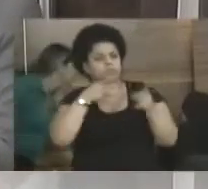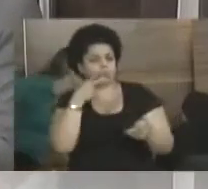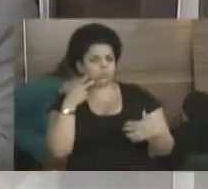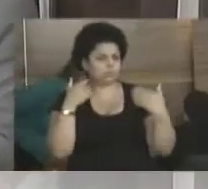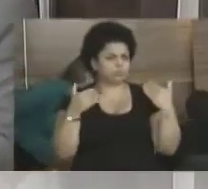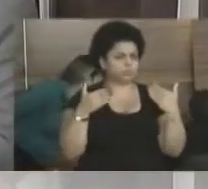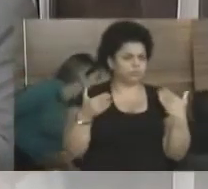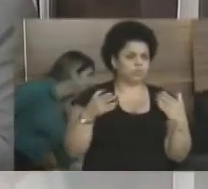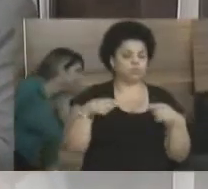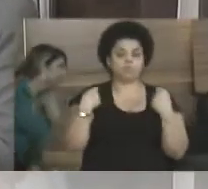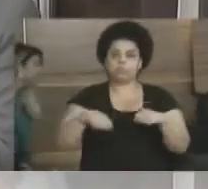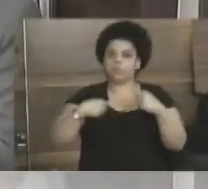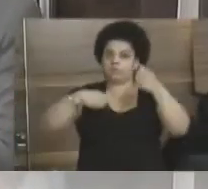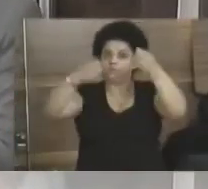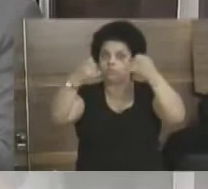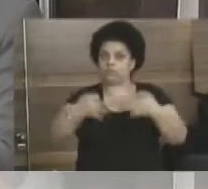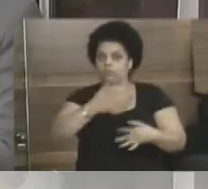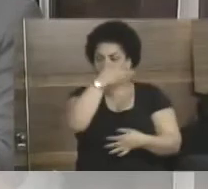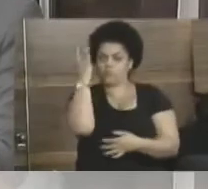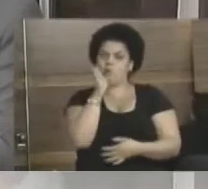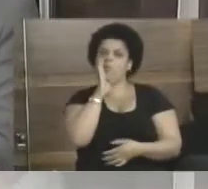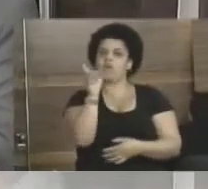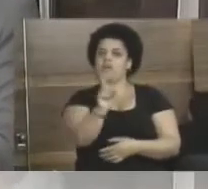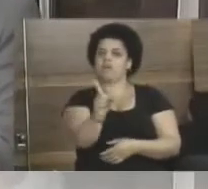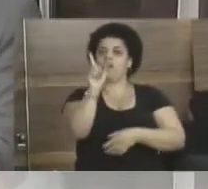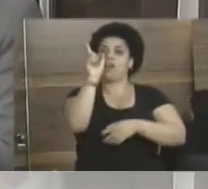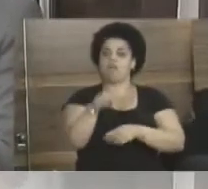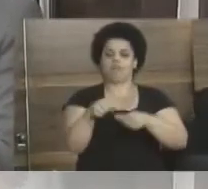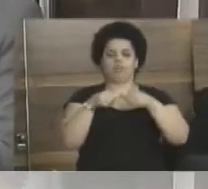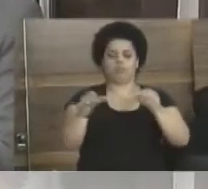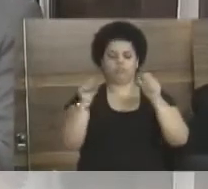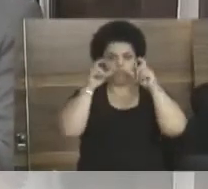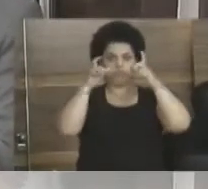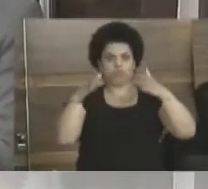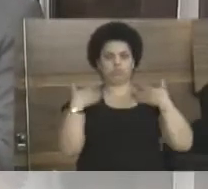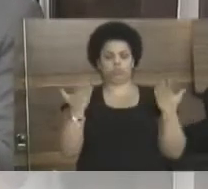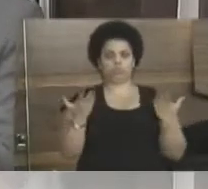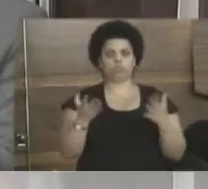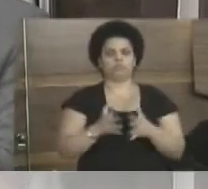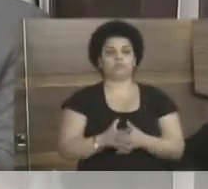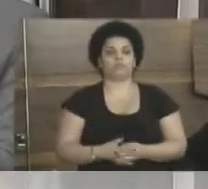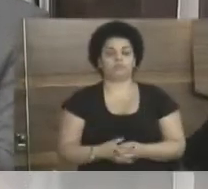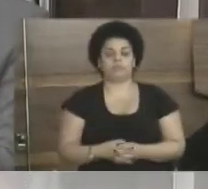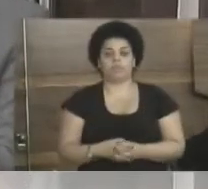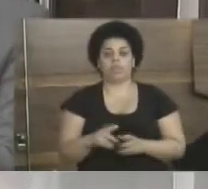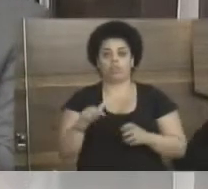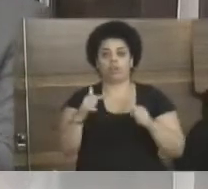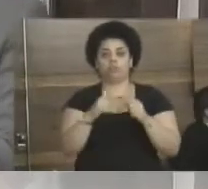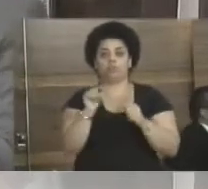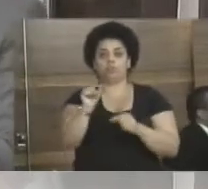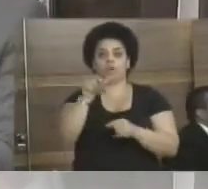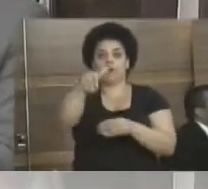e, realmente, a gente tem que esclarecer, porque, para quem não conhece, é para ficar espantado mesmo, que é com relação à votação dos